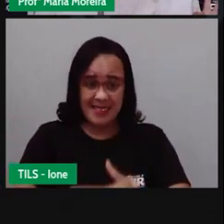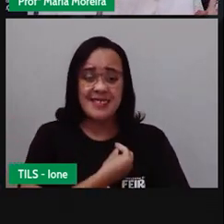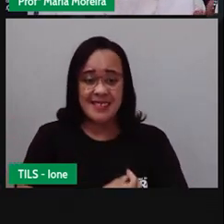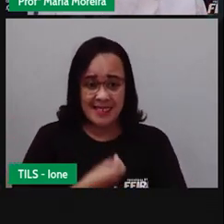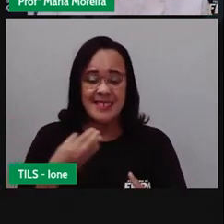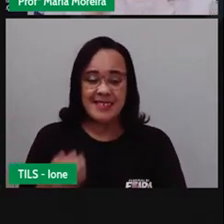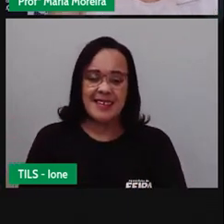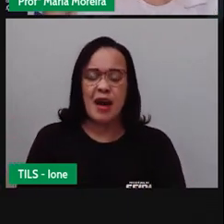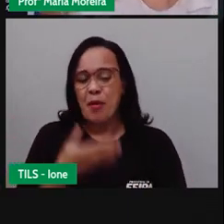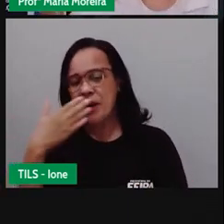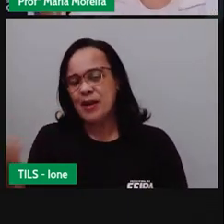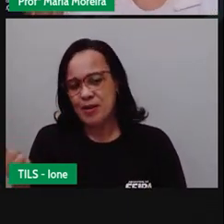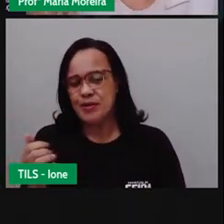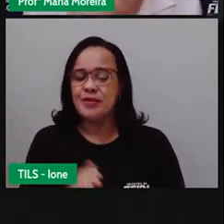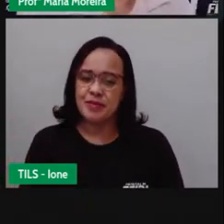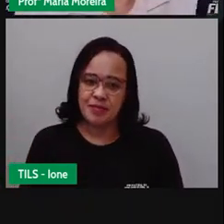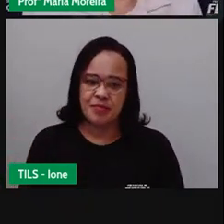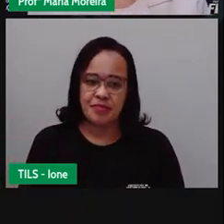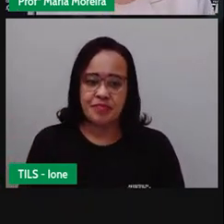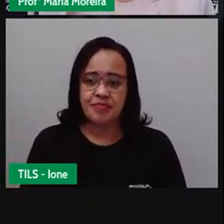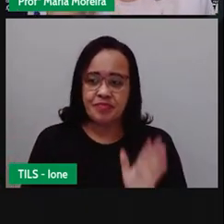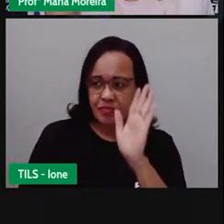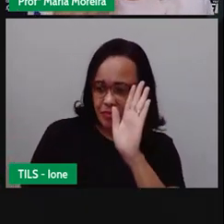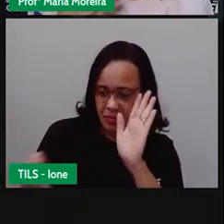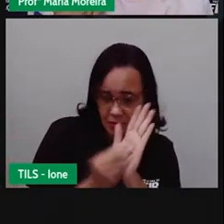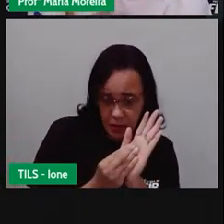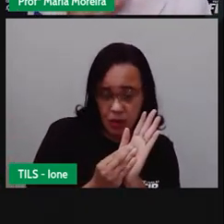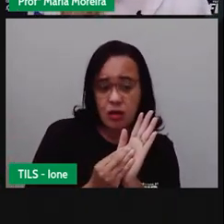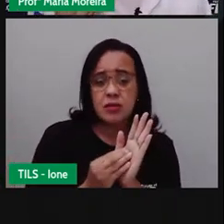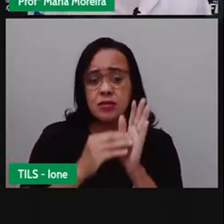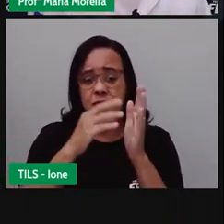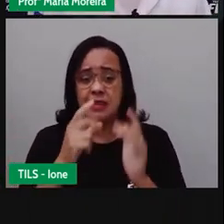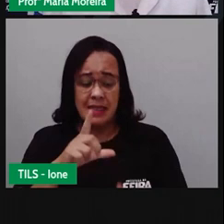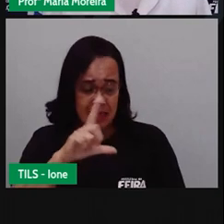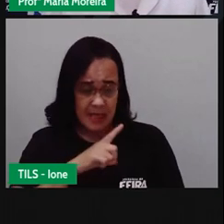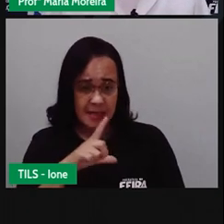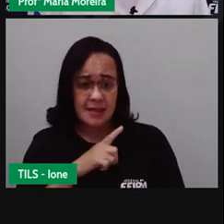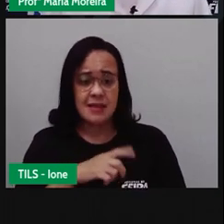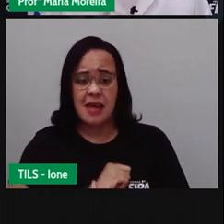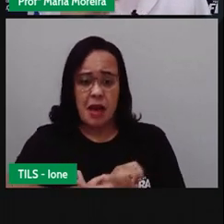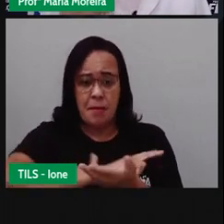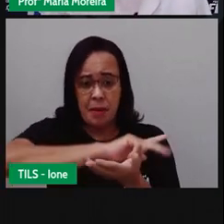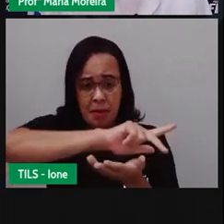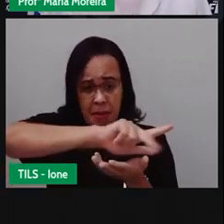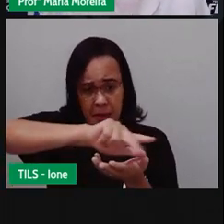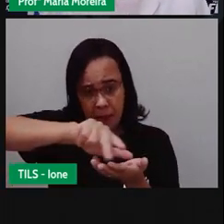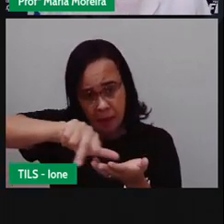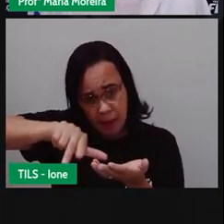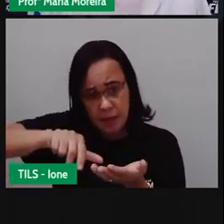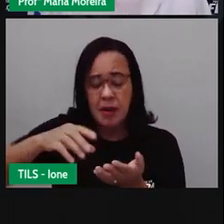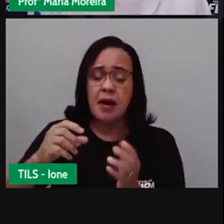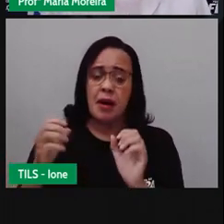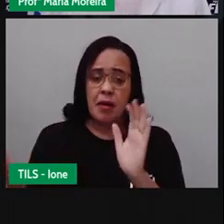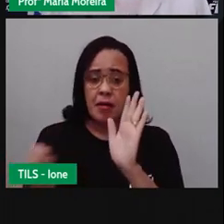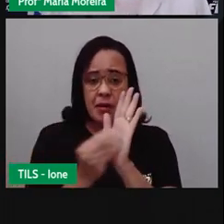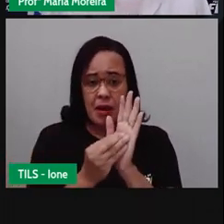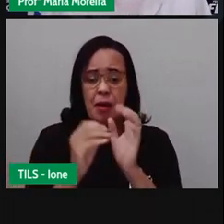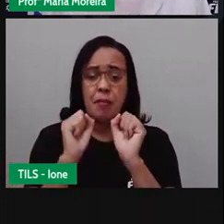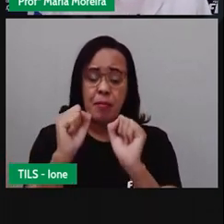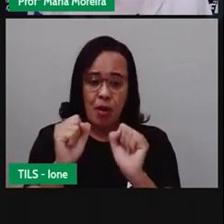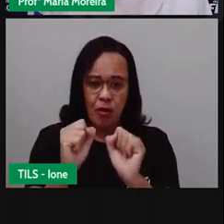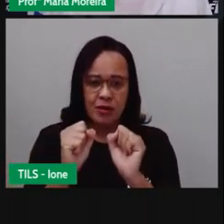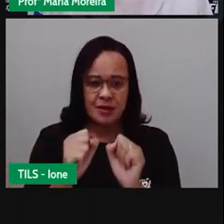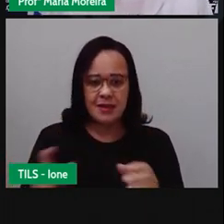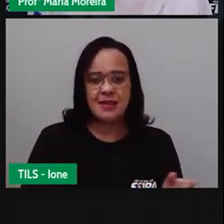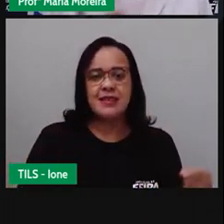tá, gente? Então, é só colocar quais são as outras possibilidades aí de meios de transporte terrestre.